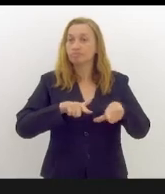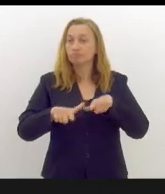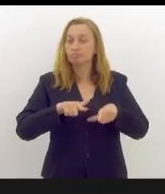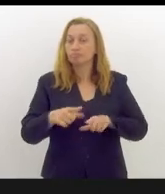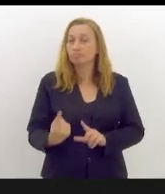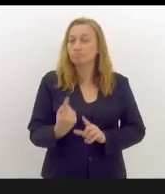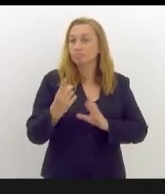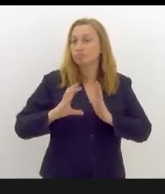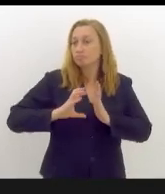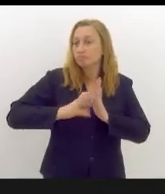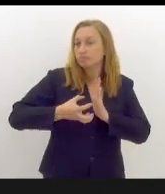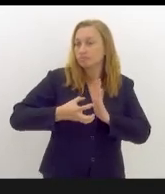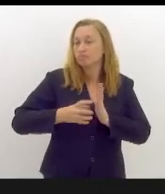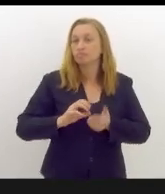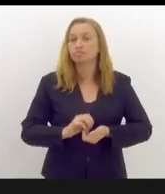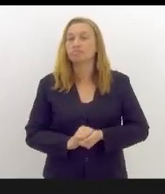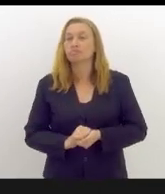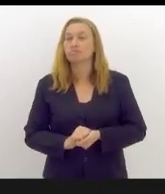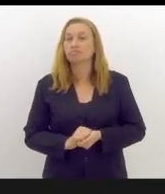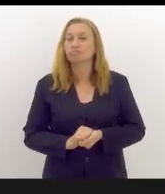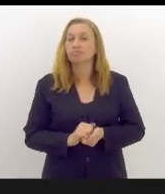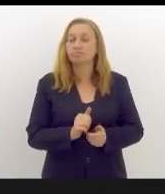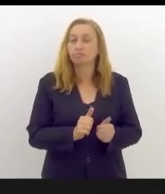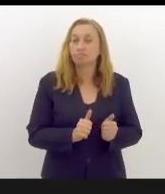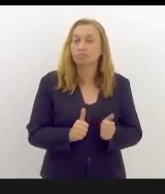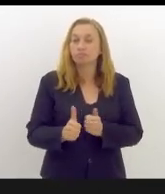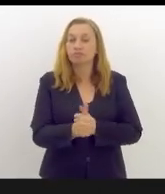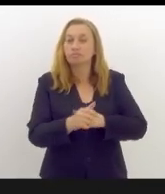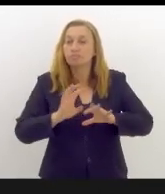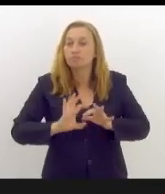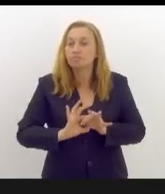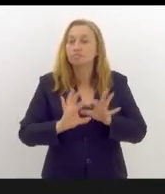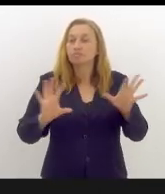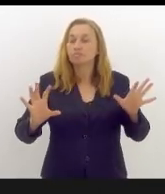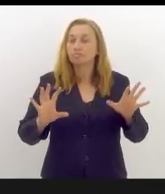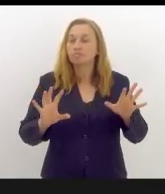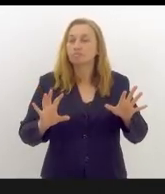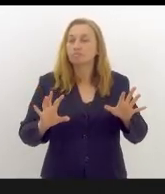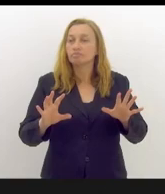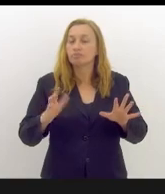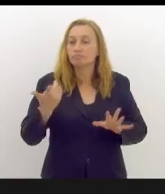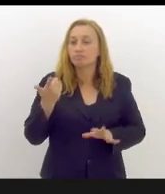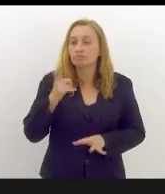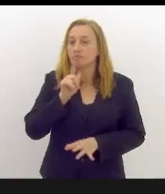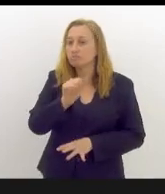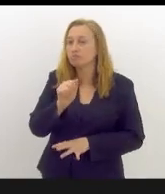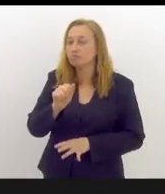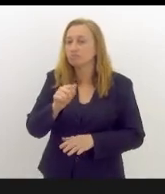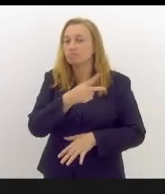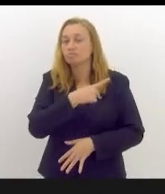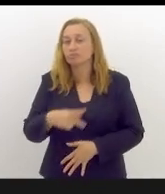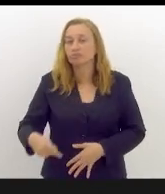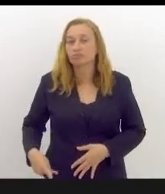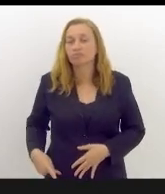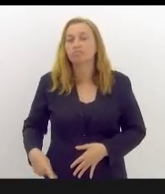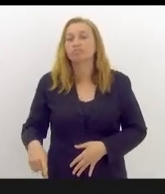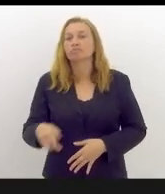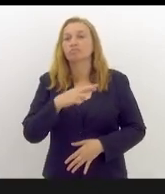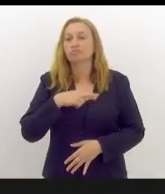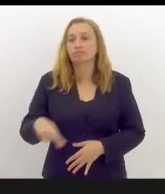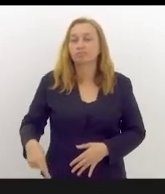partido, não é só de um partido, é de uma frente democrática que reconquistou a presidência da República.